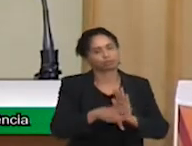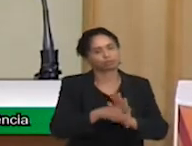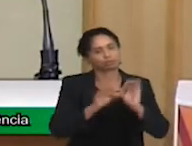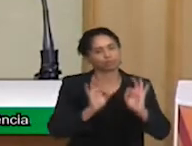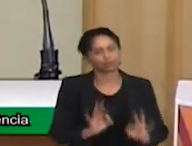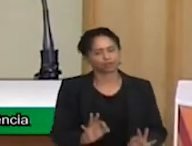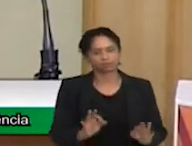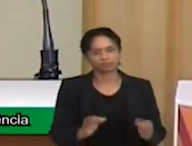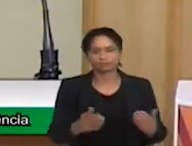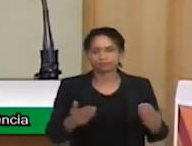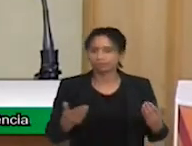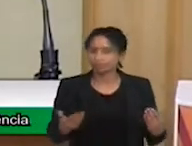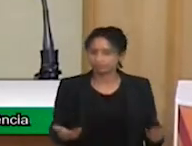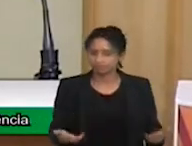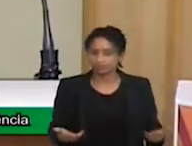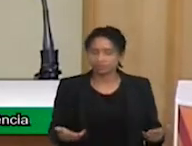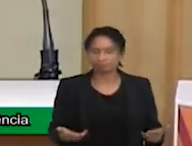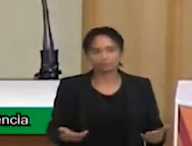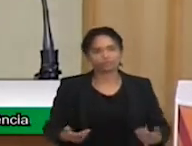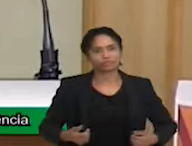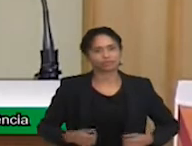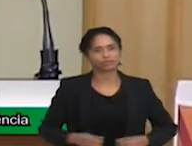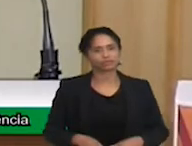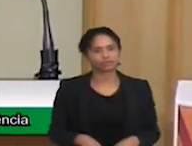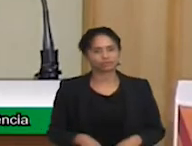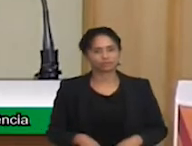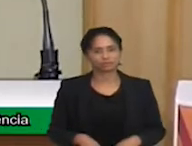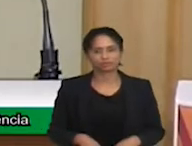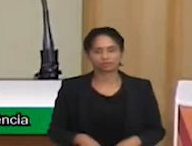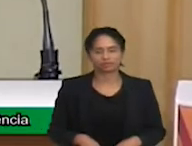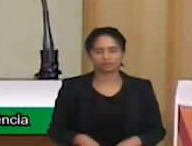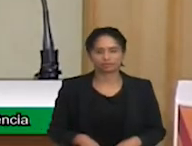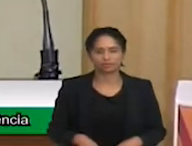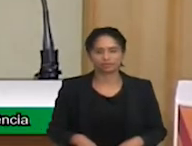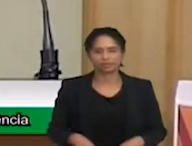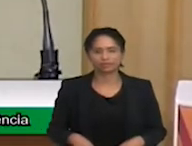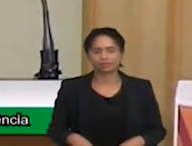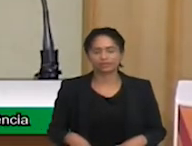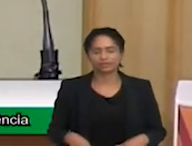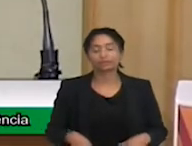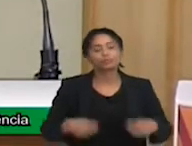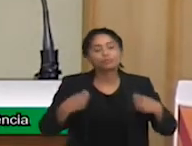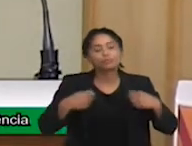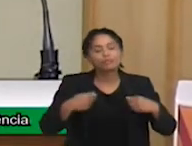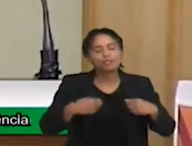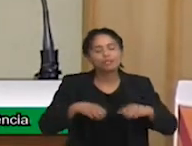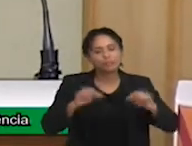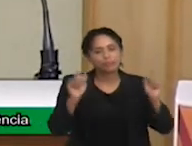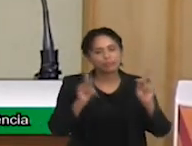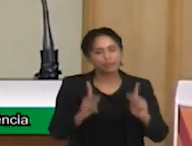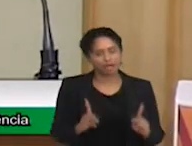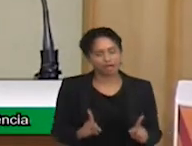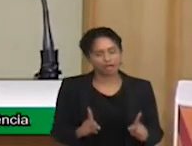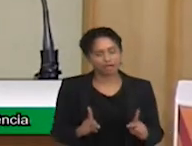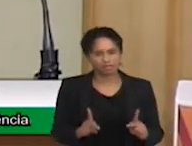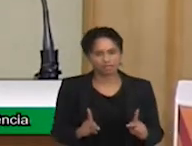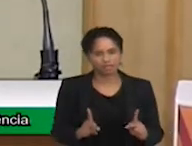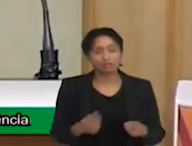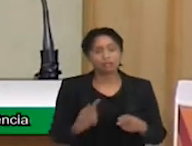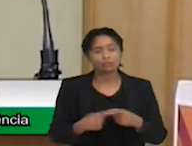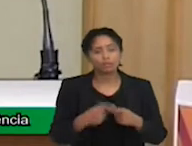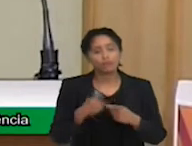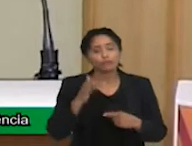Nós, mães, precisamos ter o direito de morrer em paz, porque não sabemos o que será dos nossos filhos